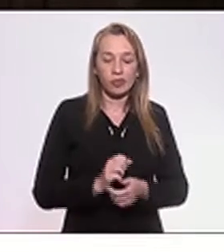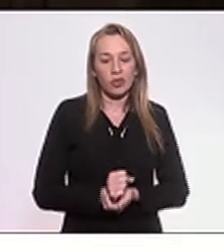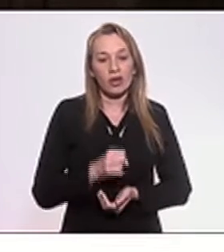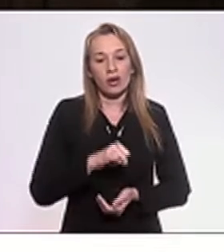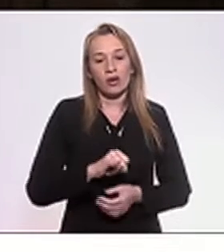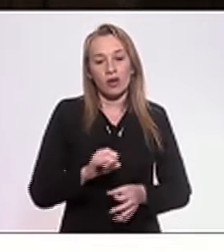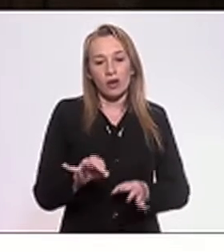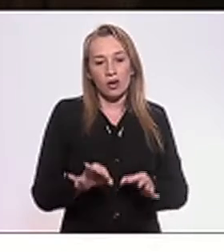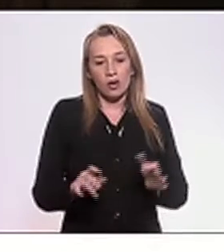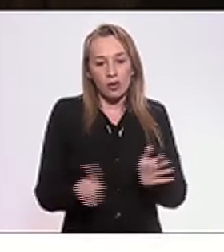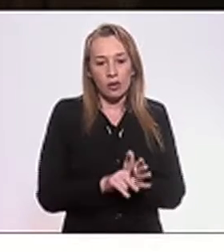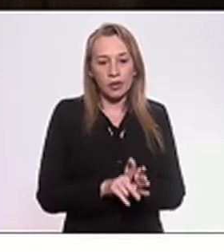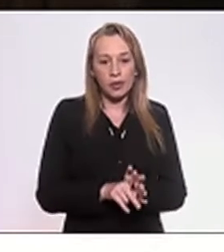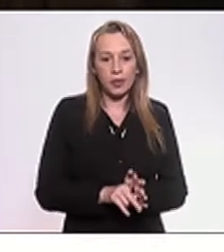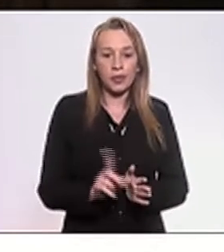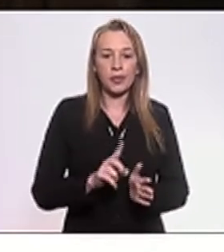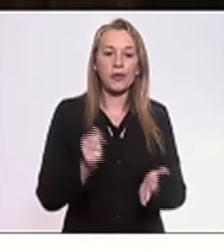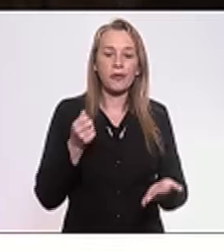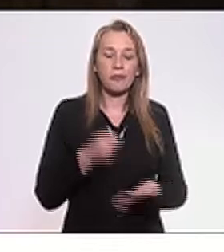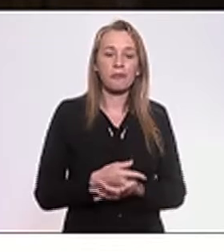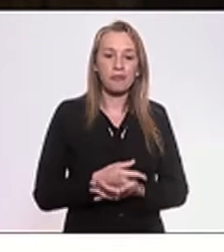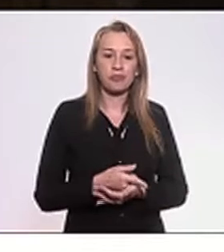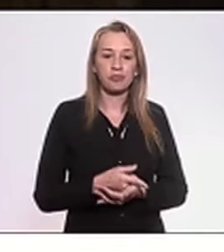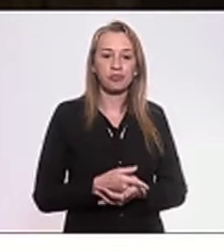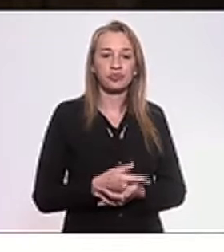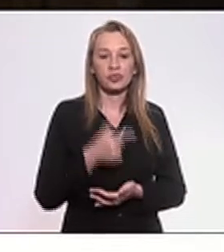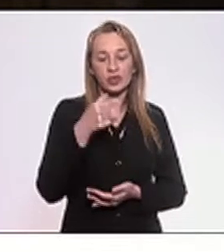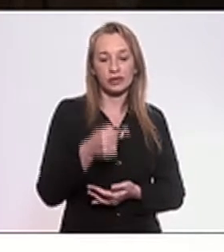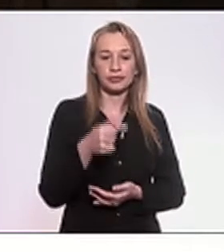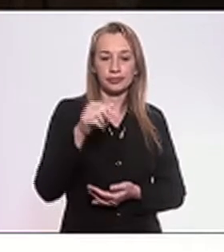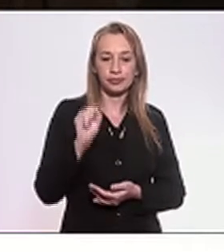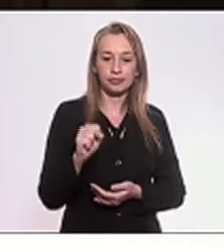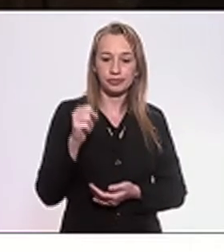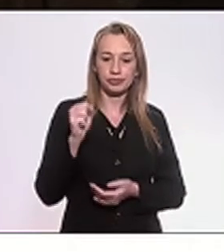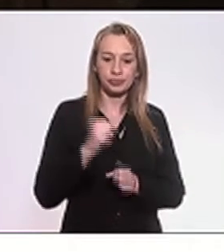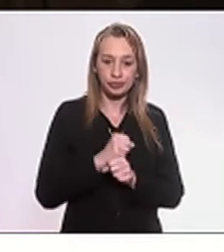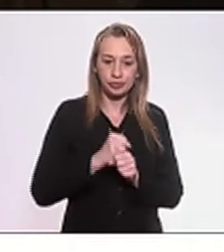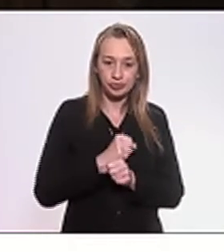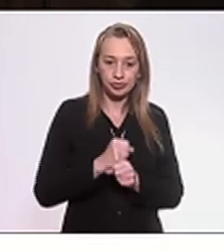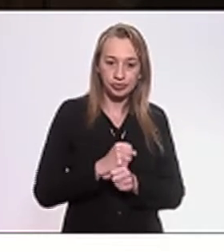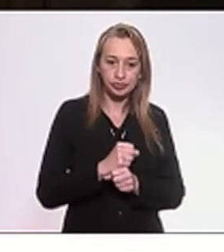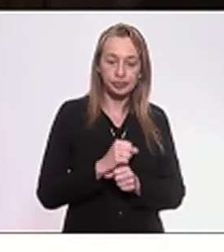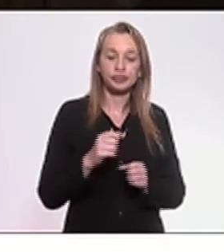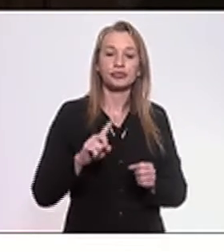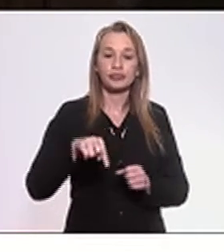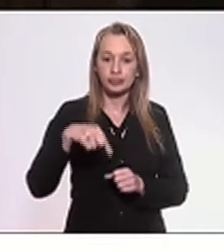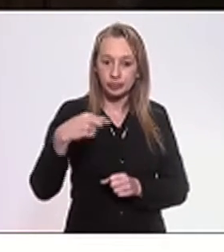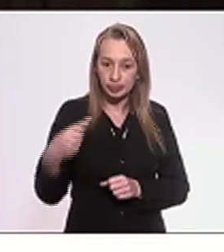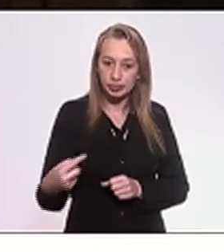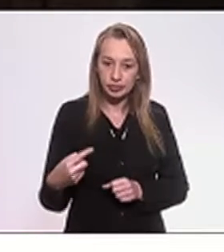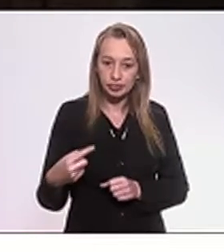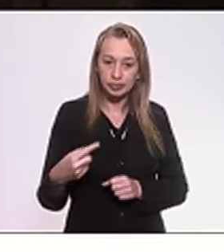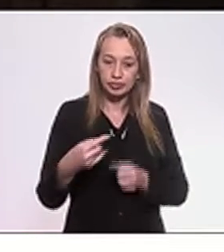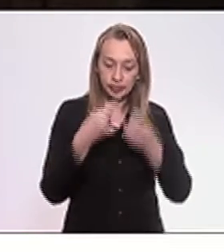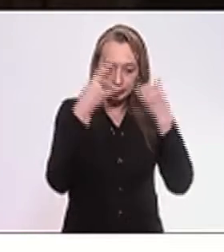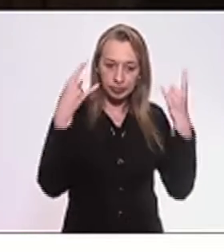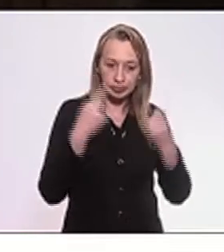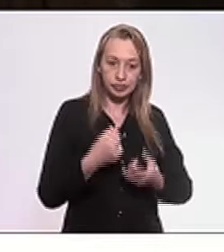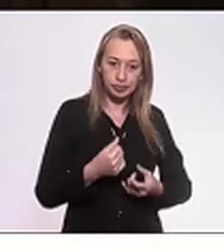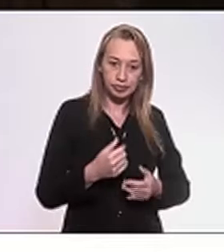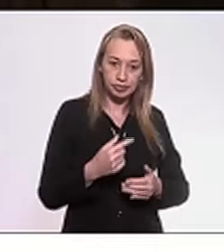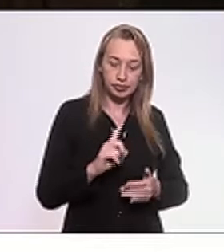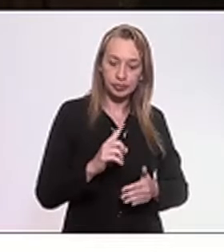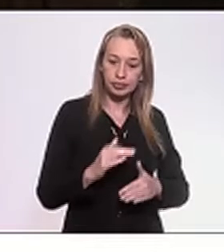um projeto não se pagar em 7, 8 anos e a partir daí o capital não